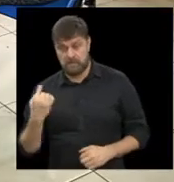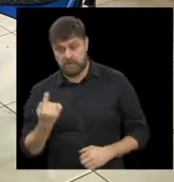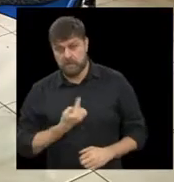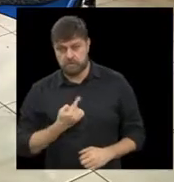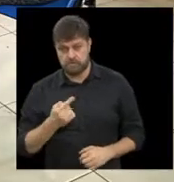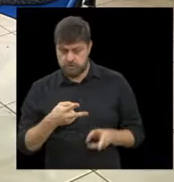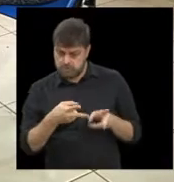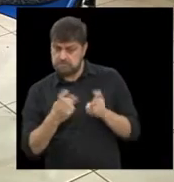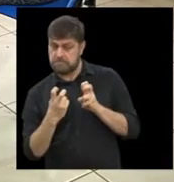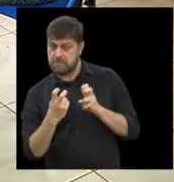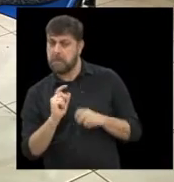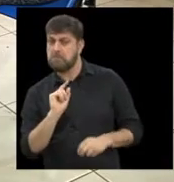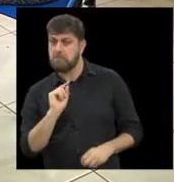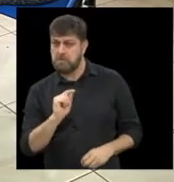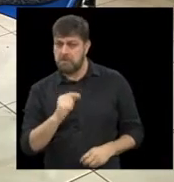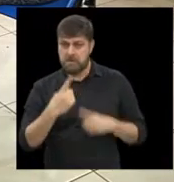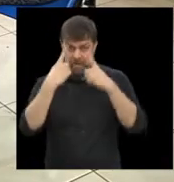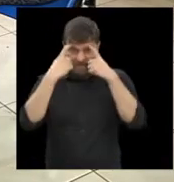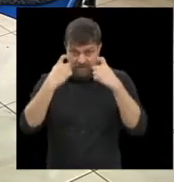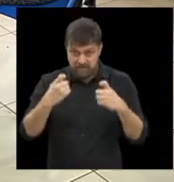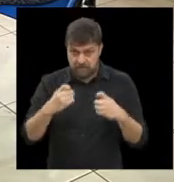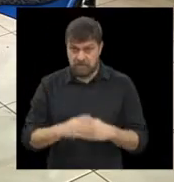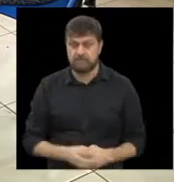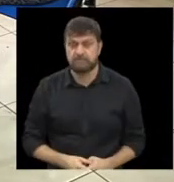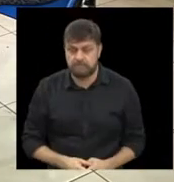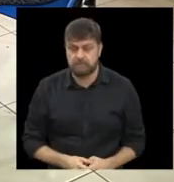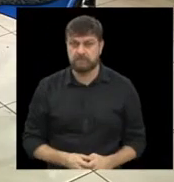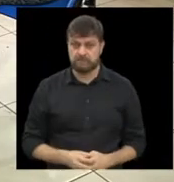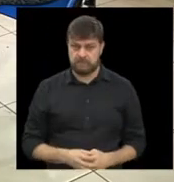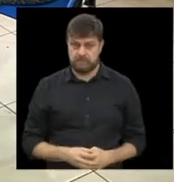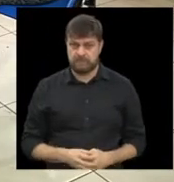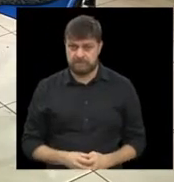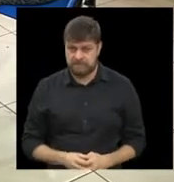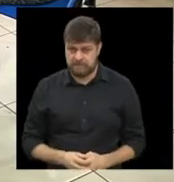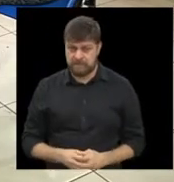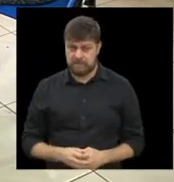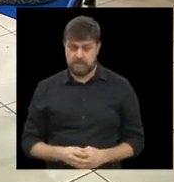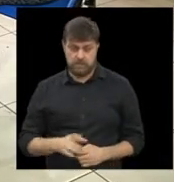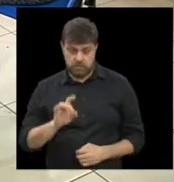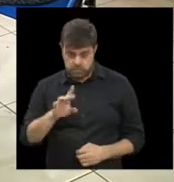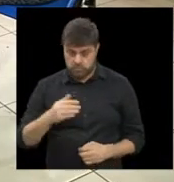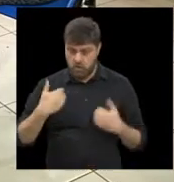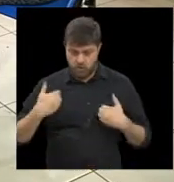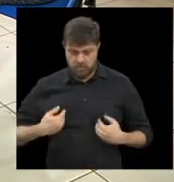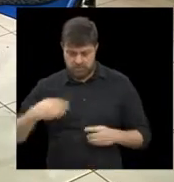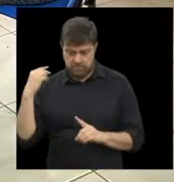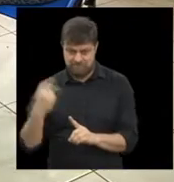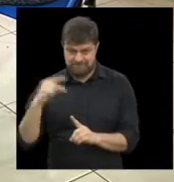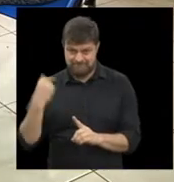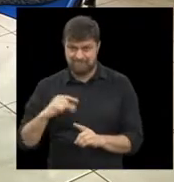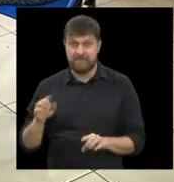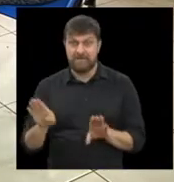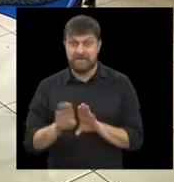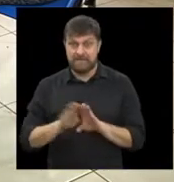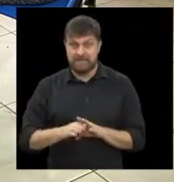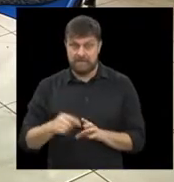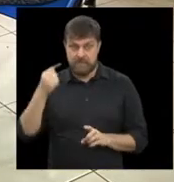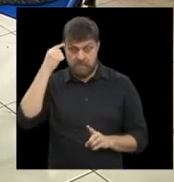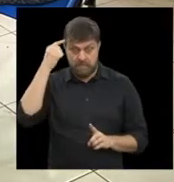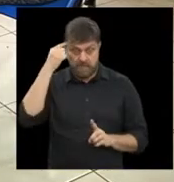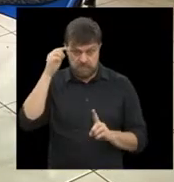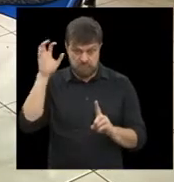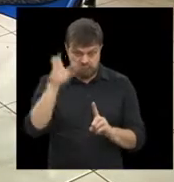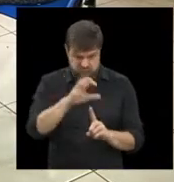recebemos, né, a violência, muito mais do que só a violência física, a violência psicológica.